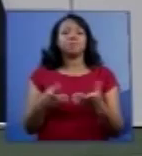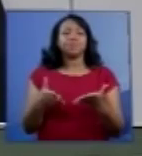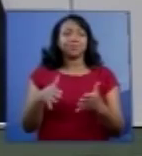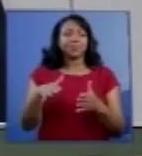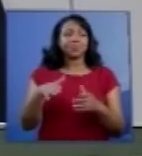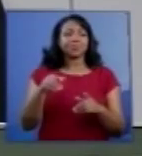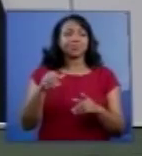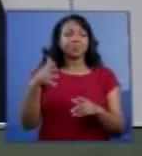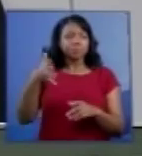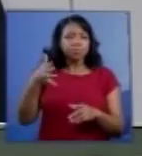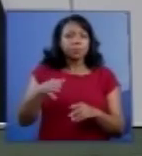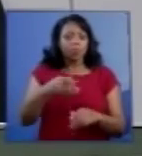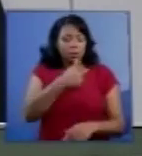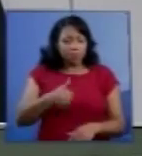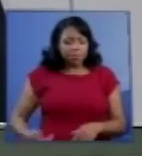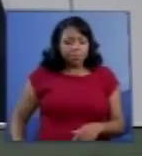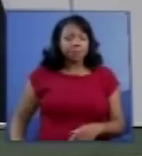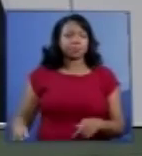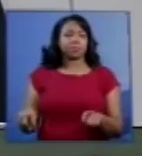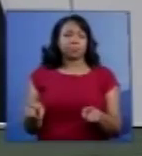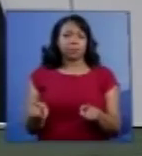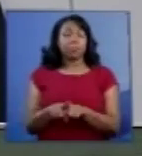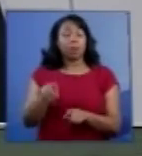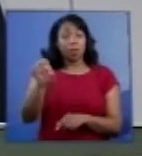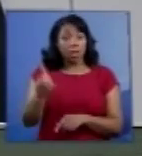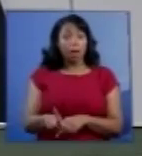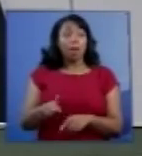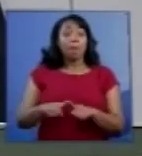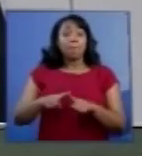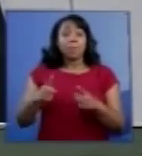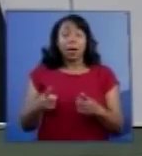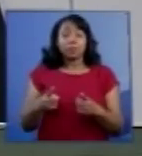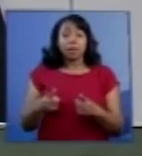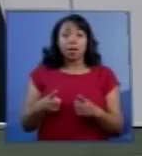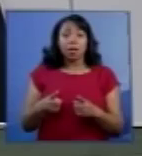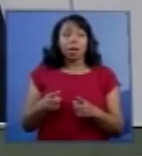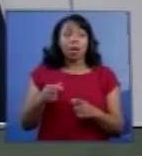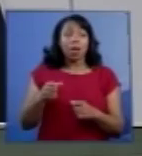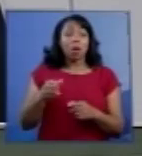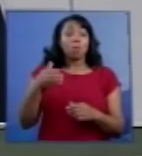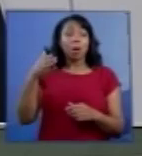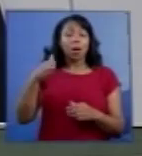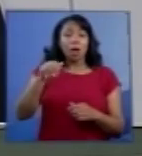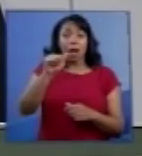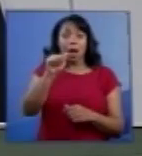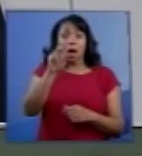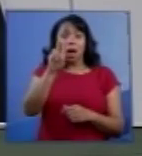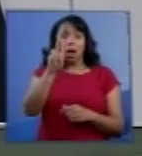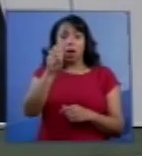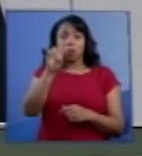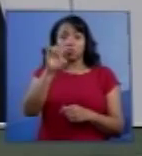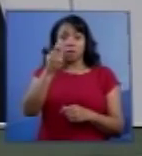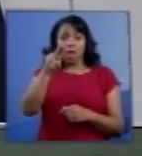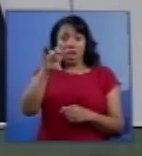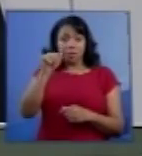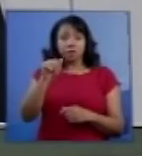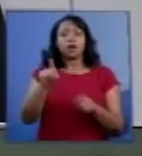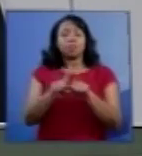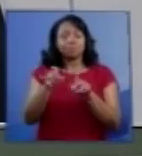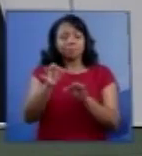audiência pública, é, mas é uma audiência judicial. E